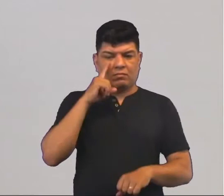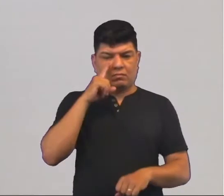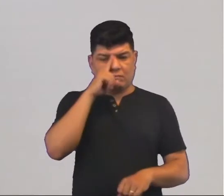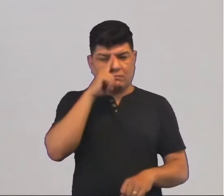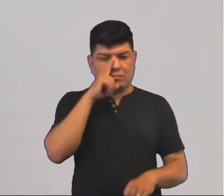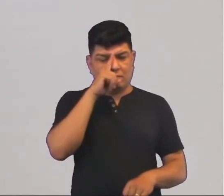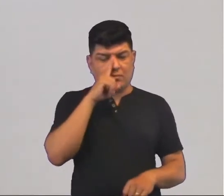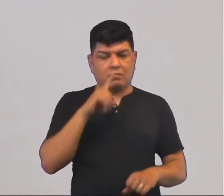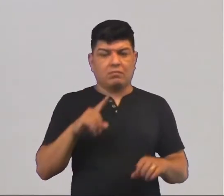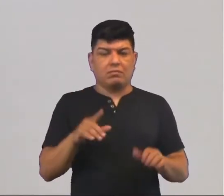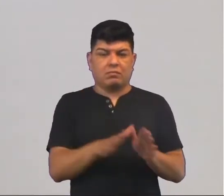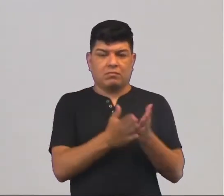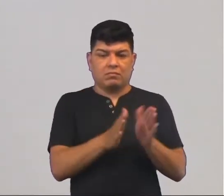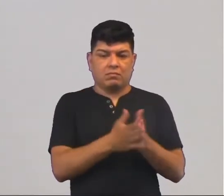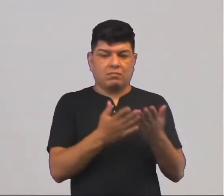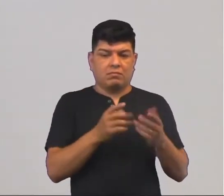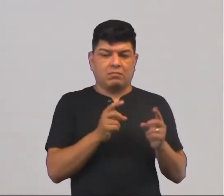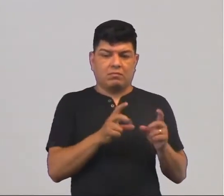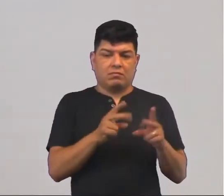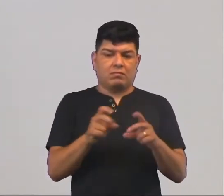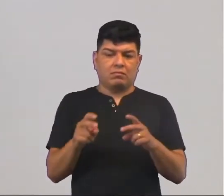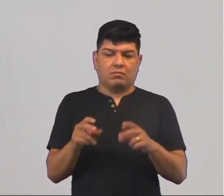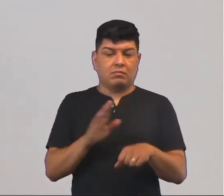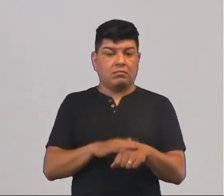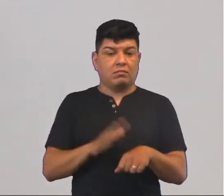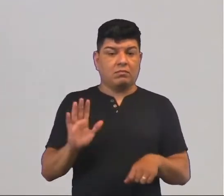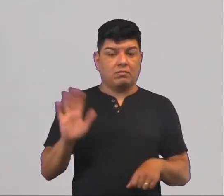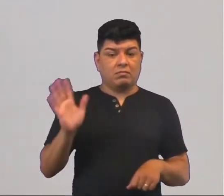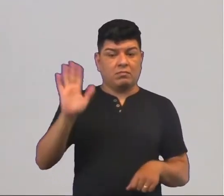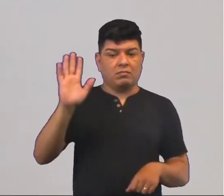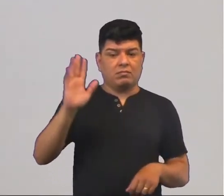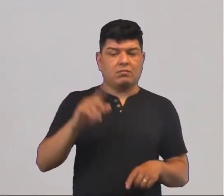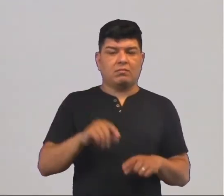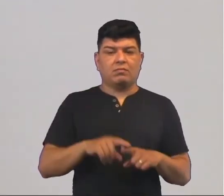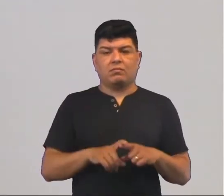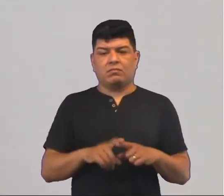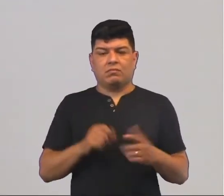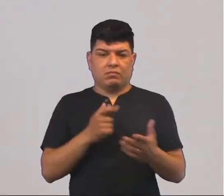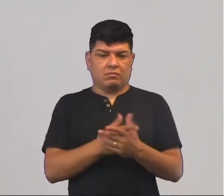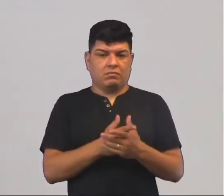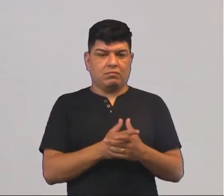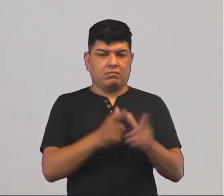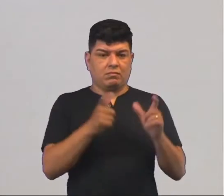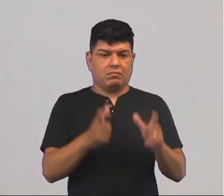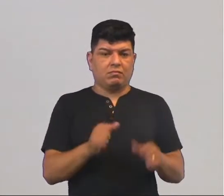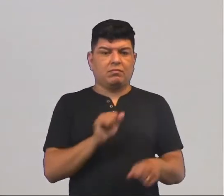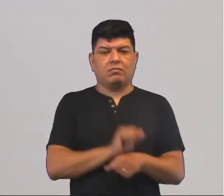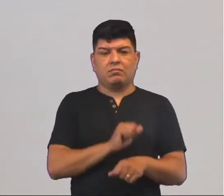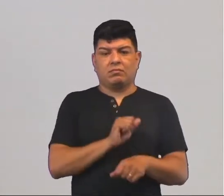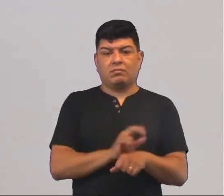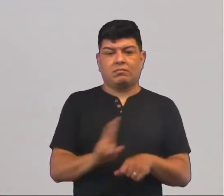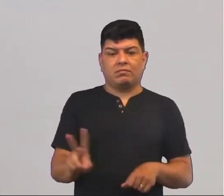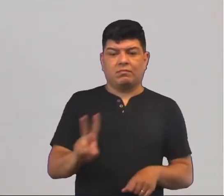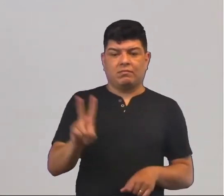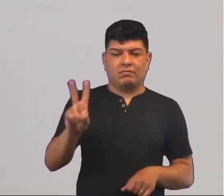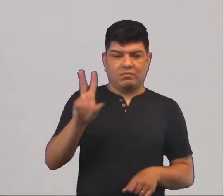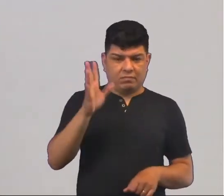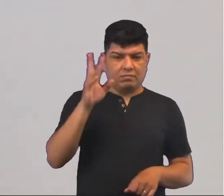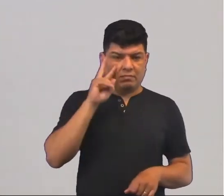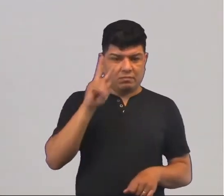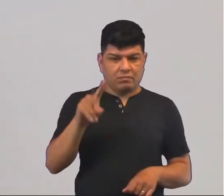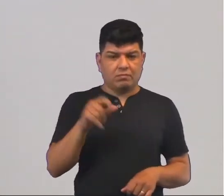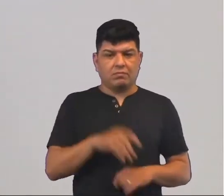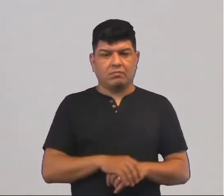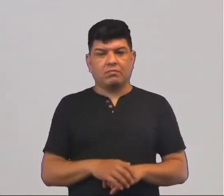da periferia. Então, a pessoa vai vender aquele terreno mais caro. Tem pessoas que compram um terreno e esperam a valorização. Já ouviram